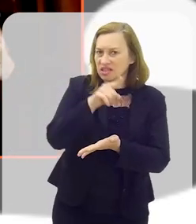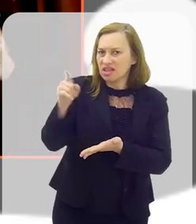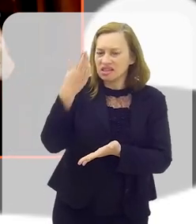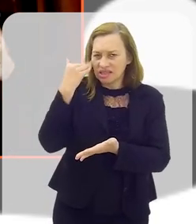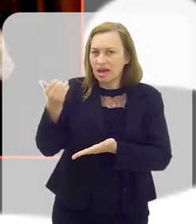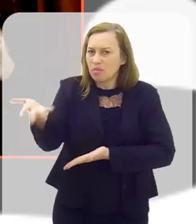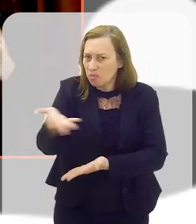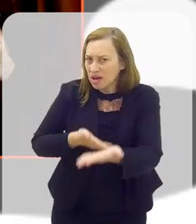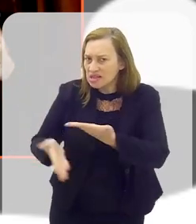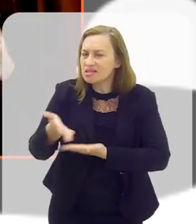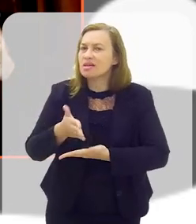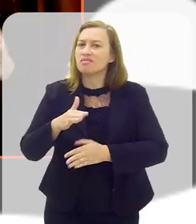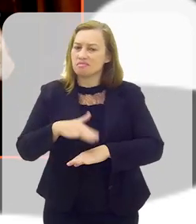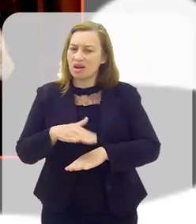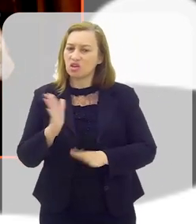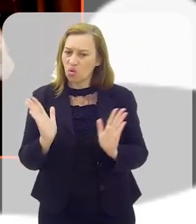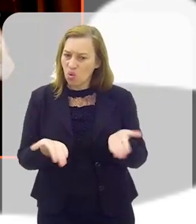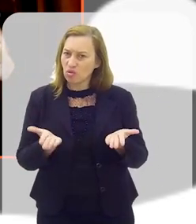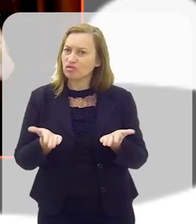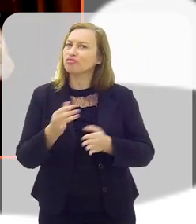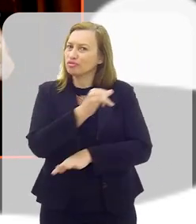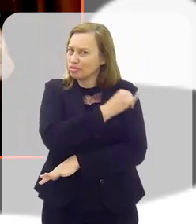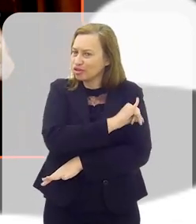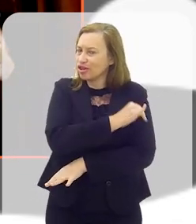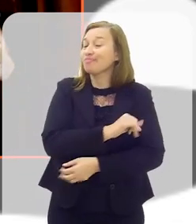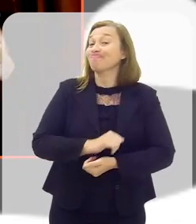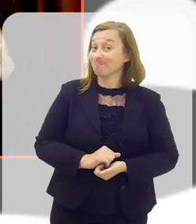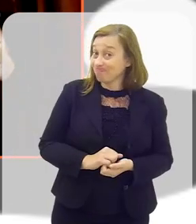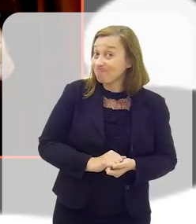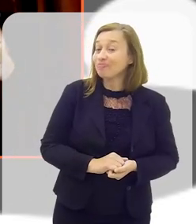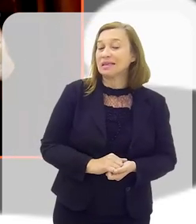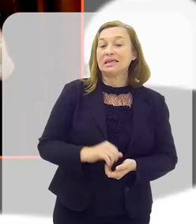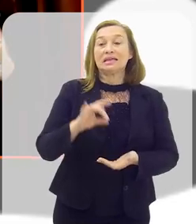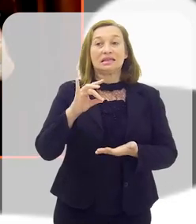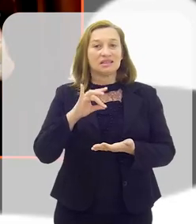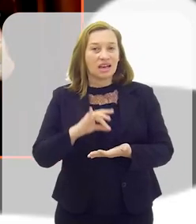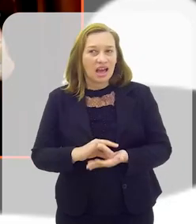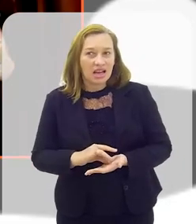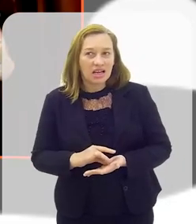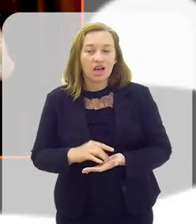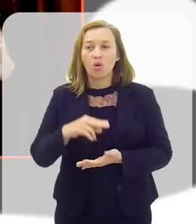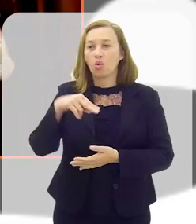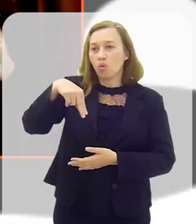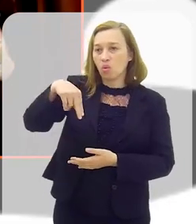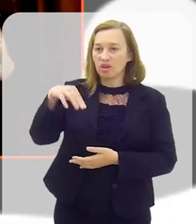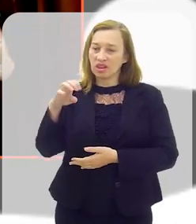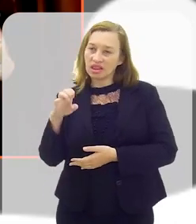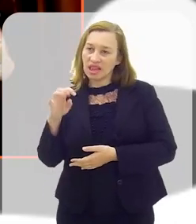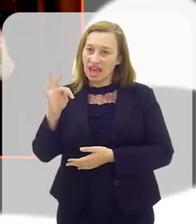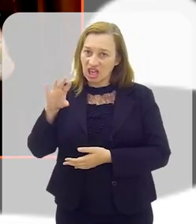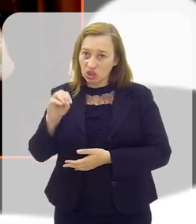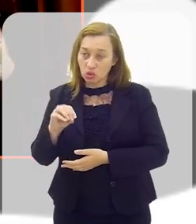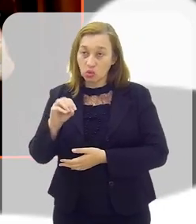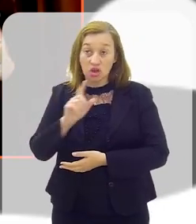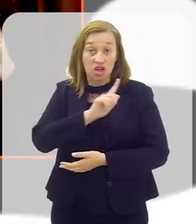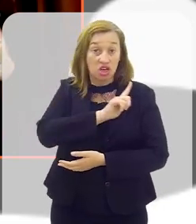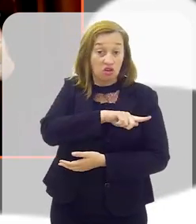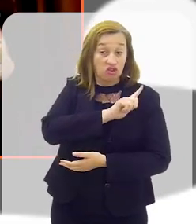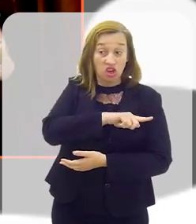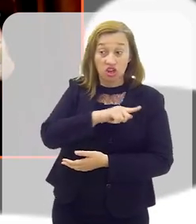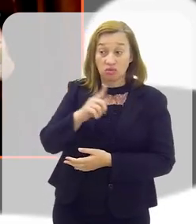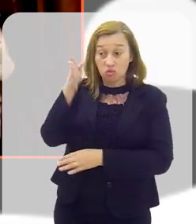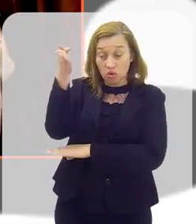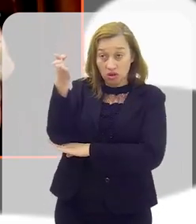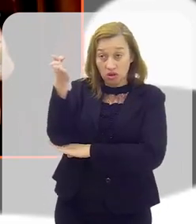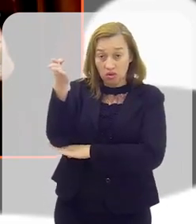o nosso maior parceiro, hoje, no Rio de Janeiro. E eles, na realidade, o Neto Moreira, que é o gerente geral, ele